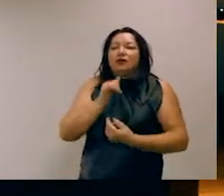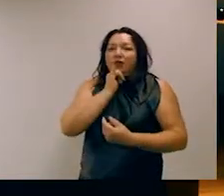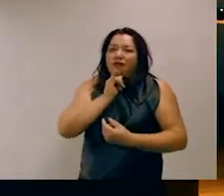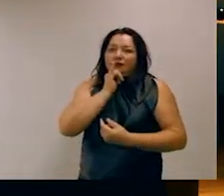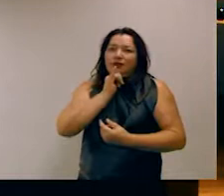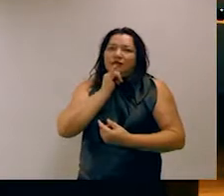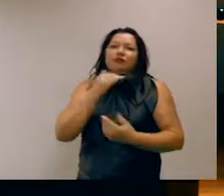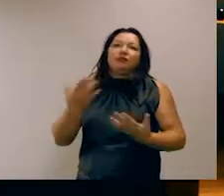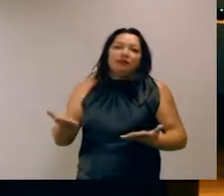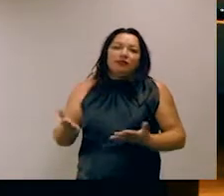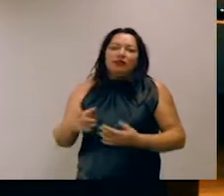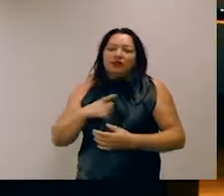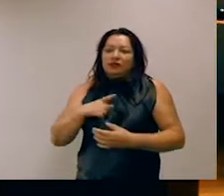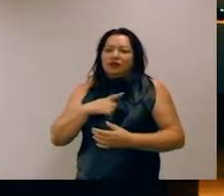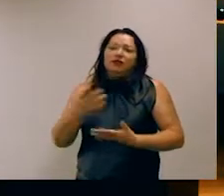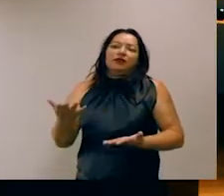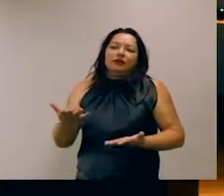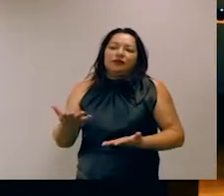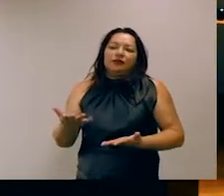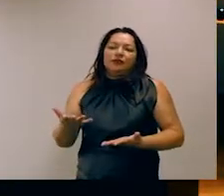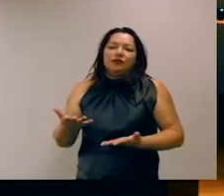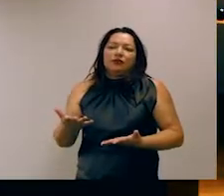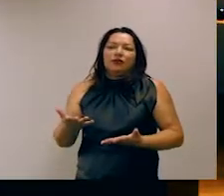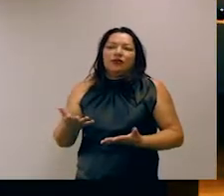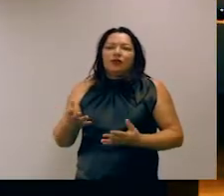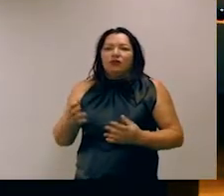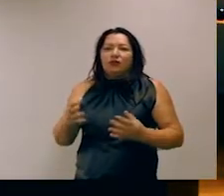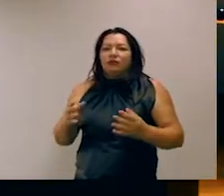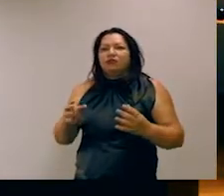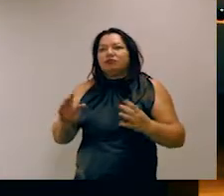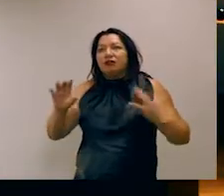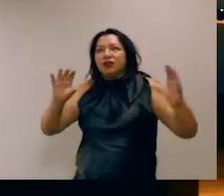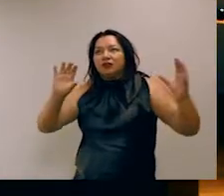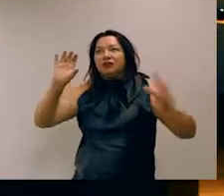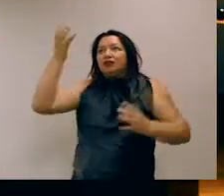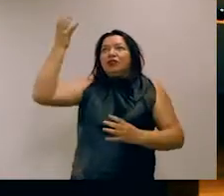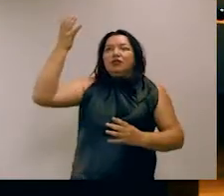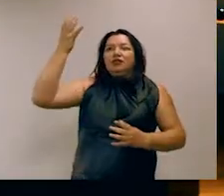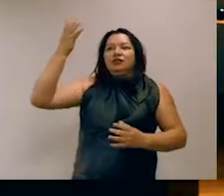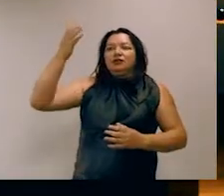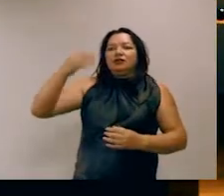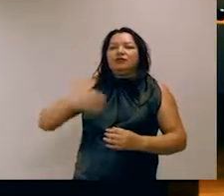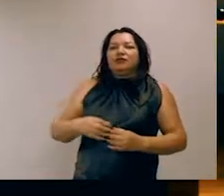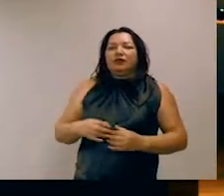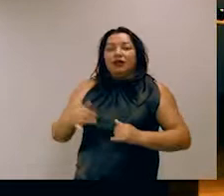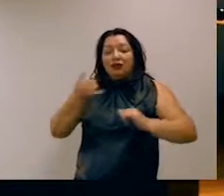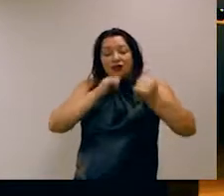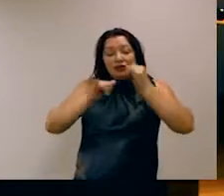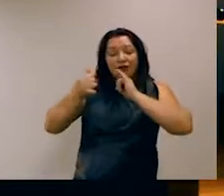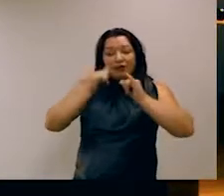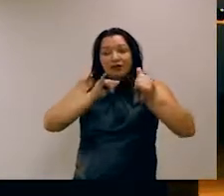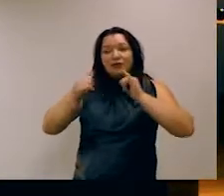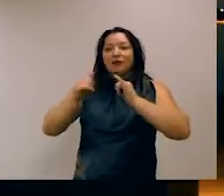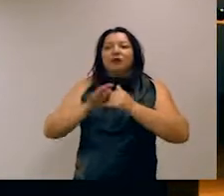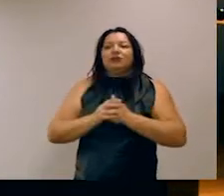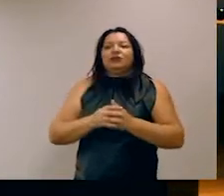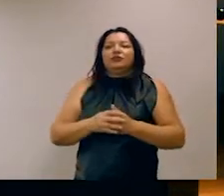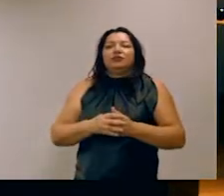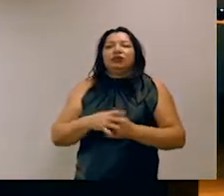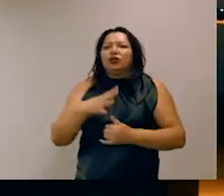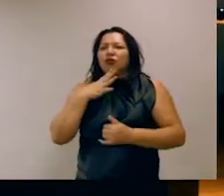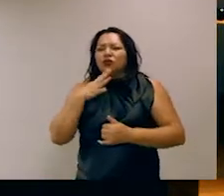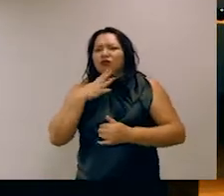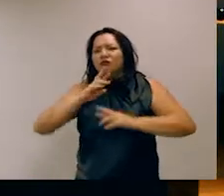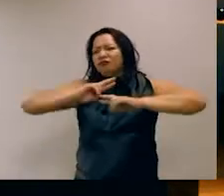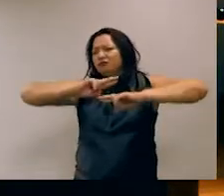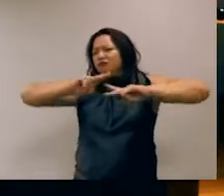no dataset você tem a mesma coisa sobre fenômenos físicos, oscilações de pêndulos, reações químicas, as fontes de conhecimento são bem